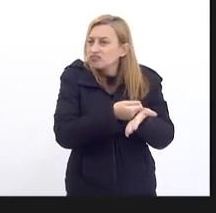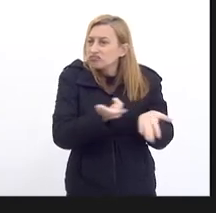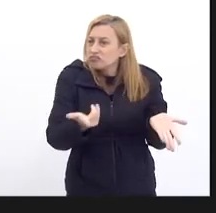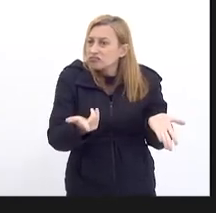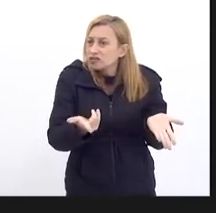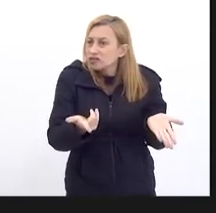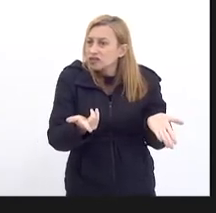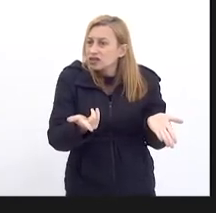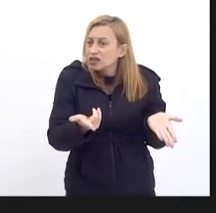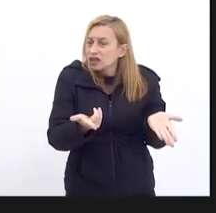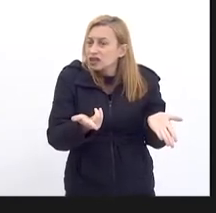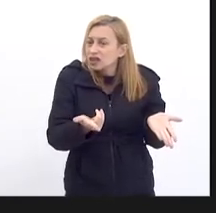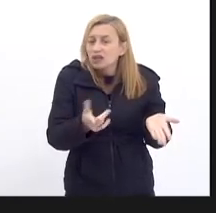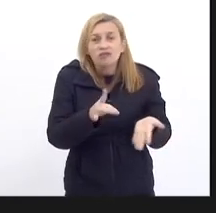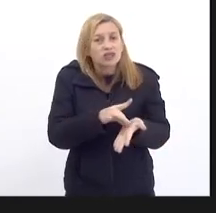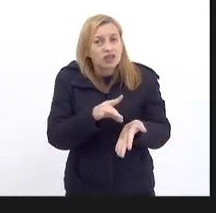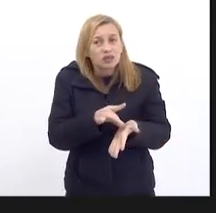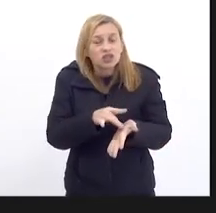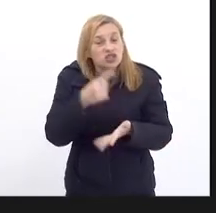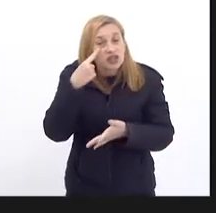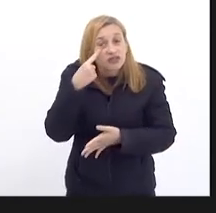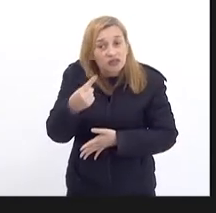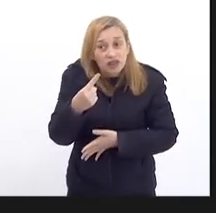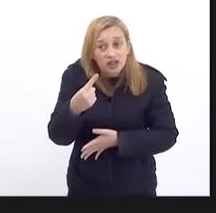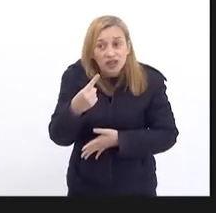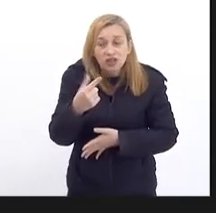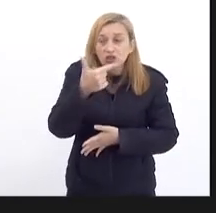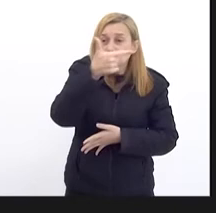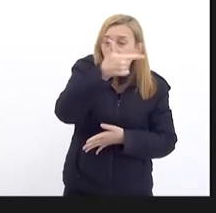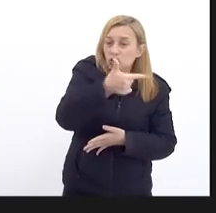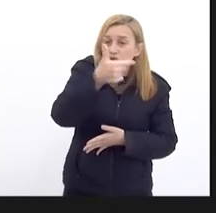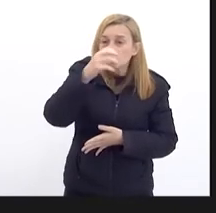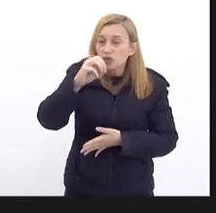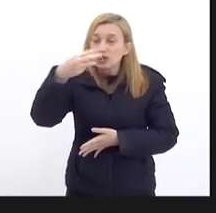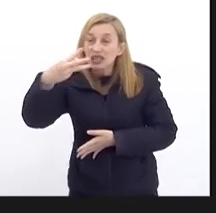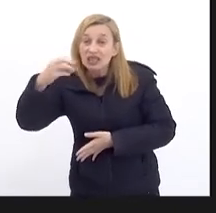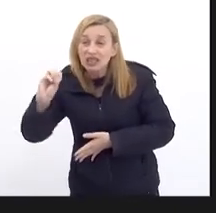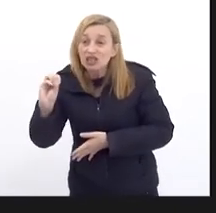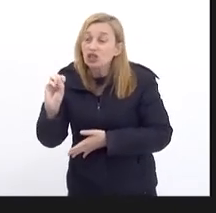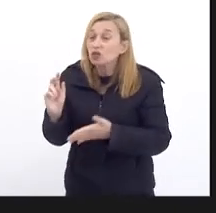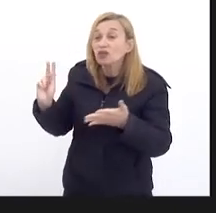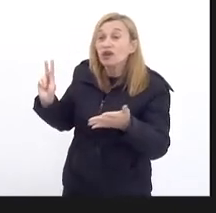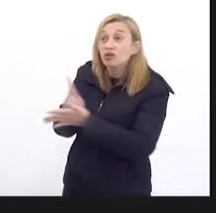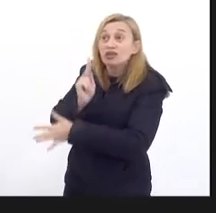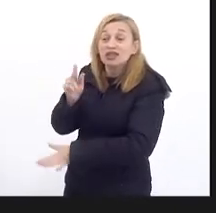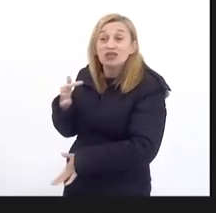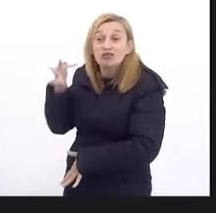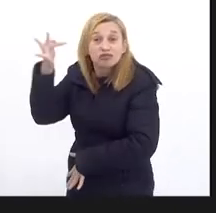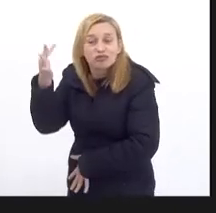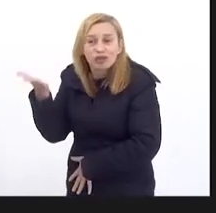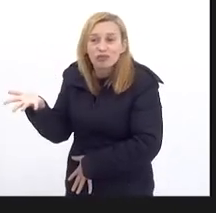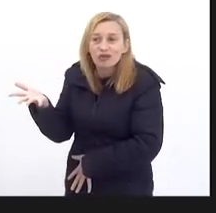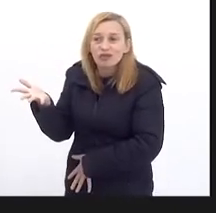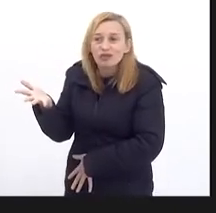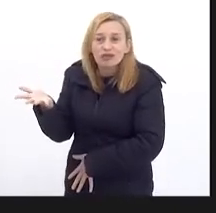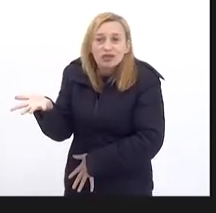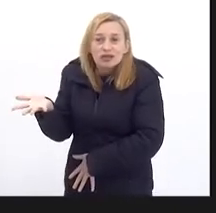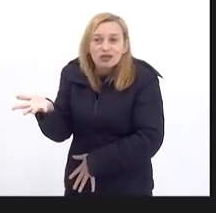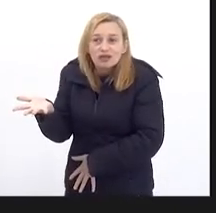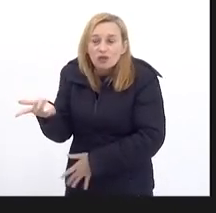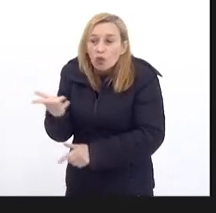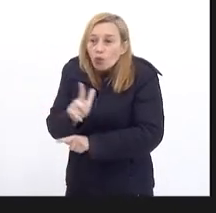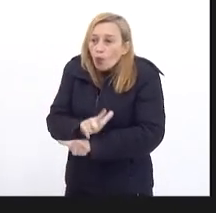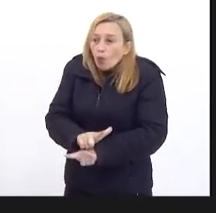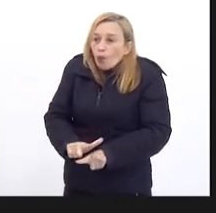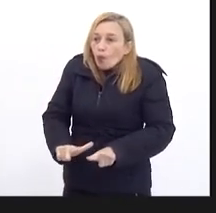A gente está vendo 2030 O que vai acontecer Vai explodir Esse estado Do